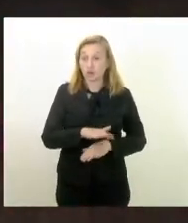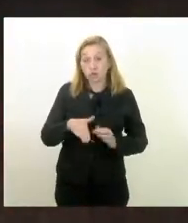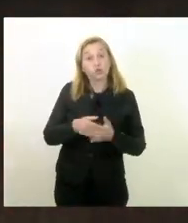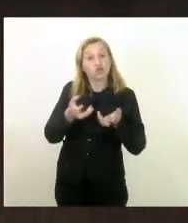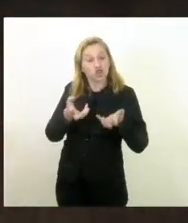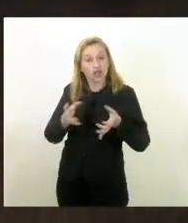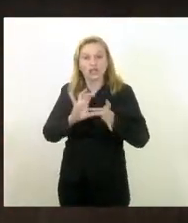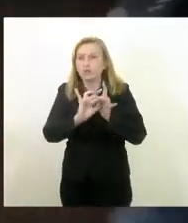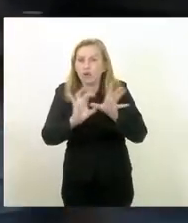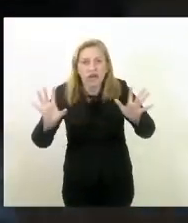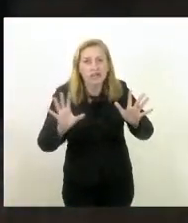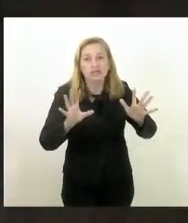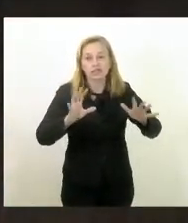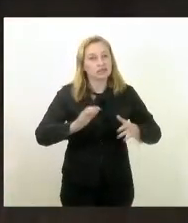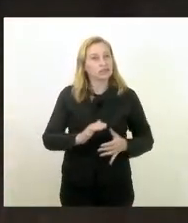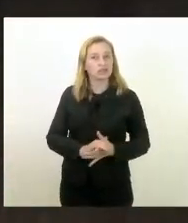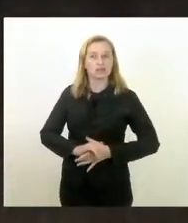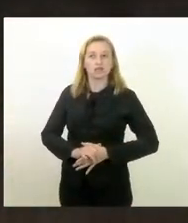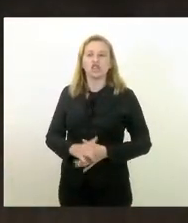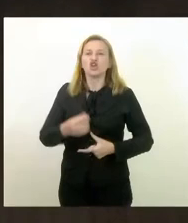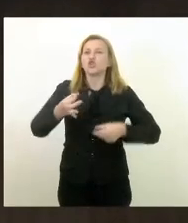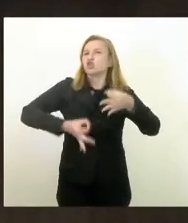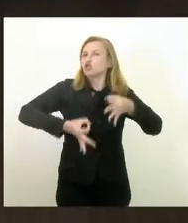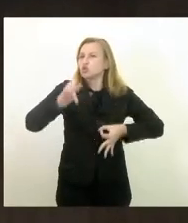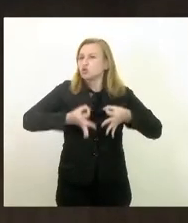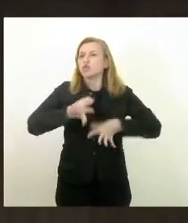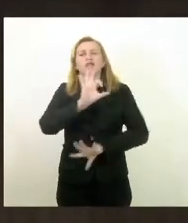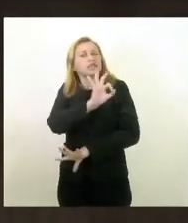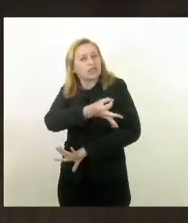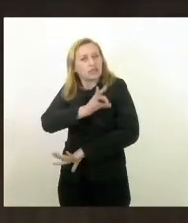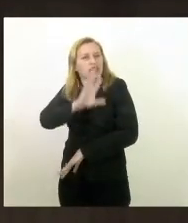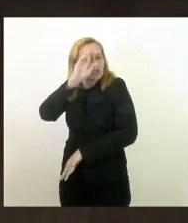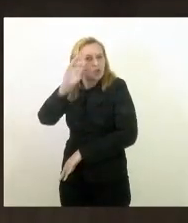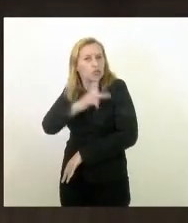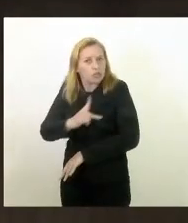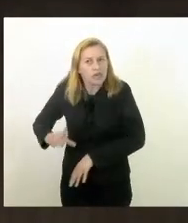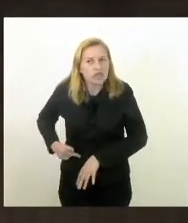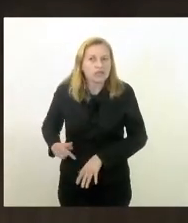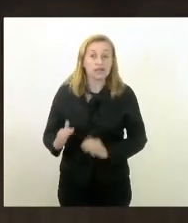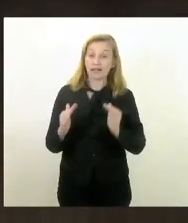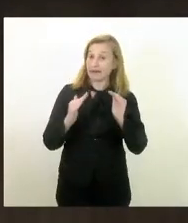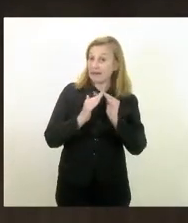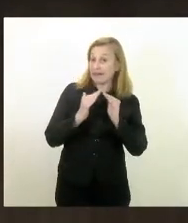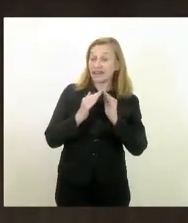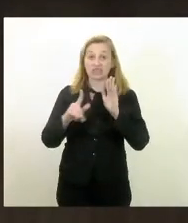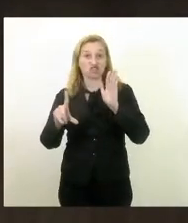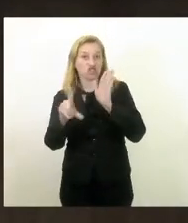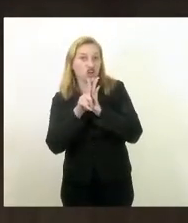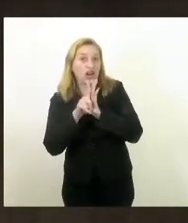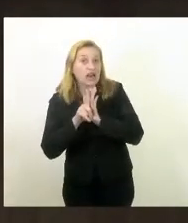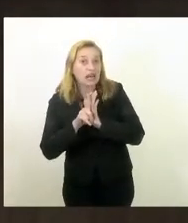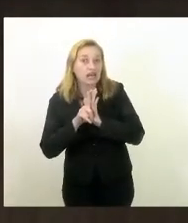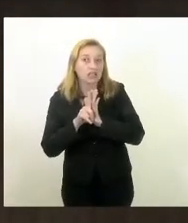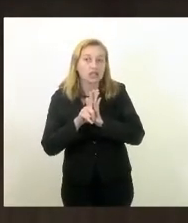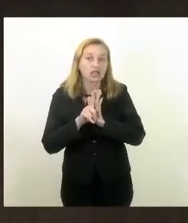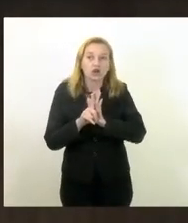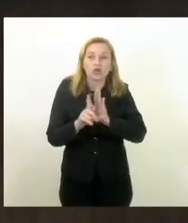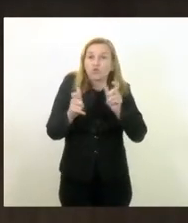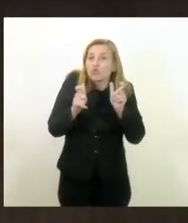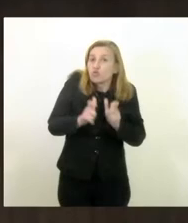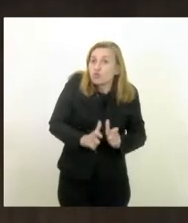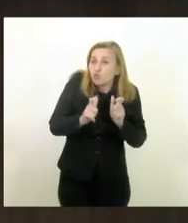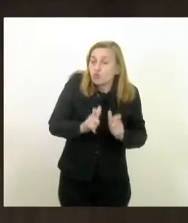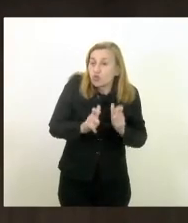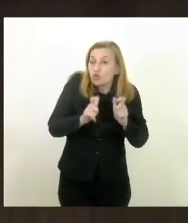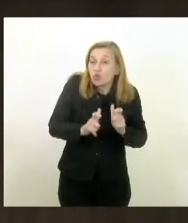democracia plena que julgam inclusive senhor presidente casas legislativas como um ambiente